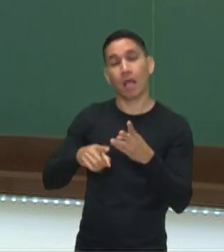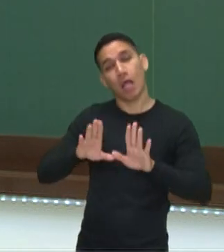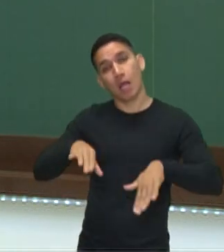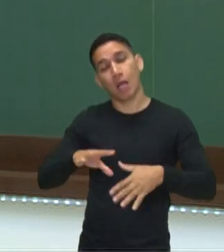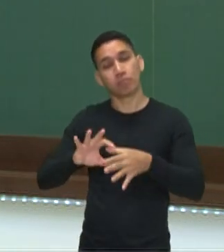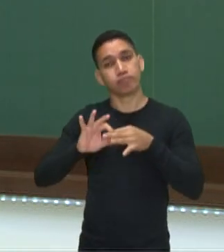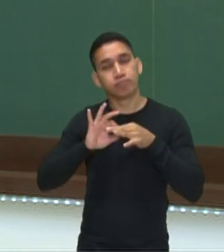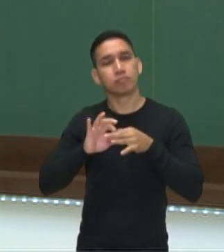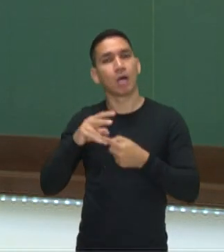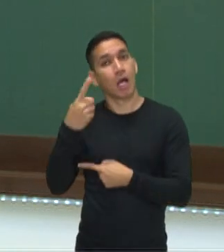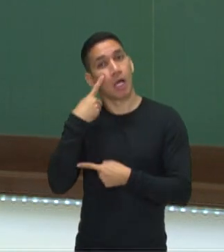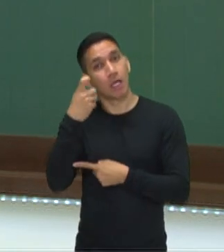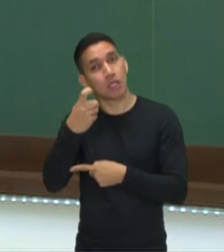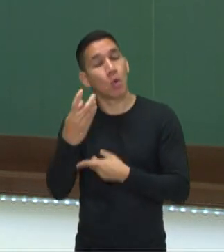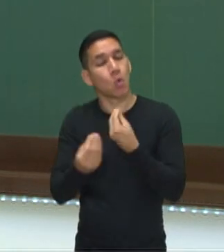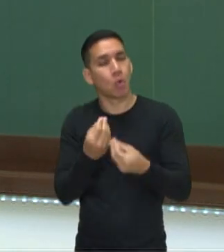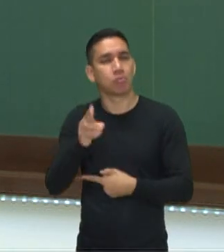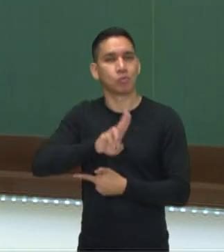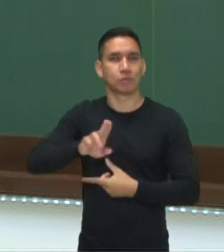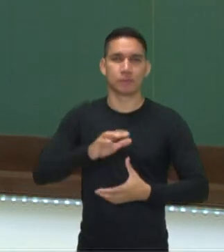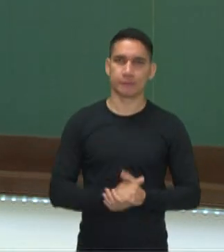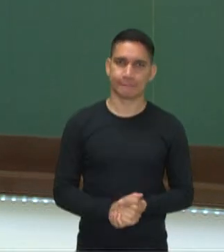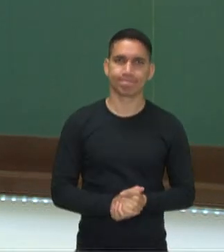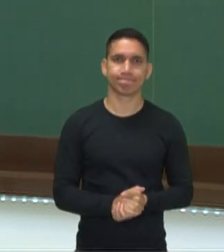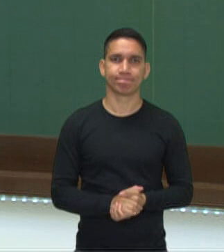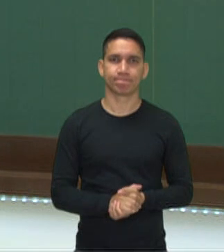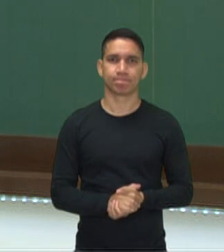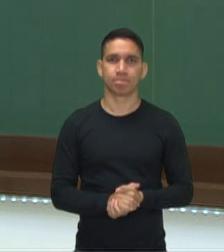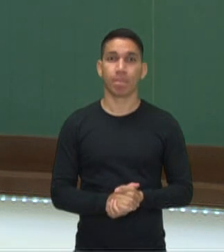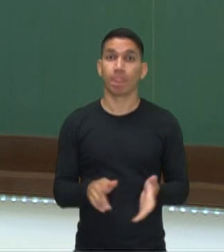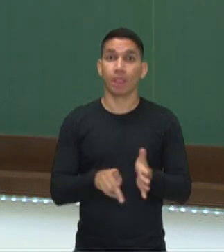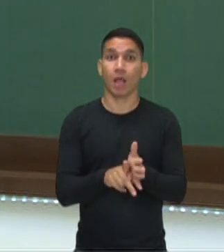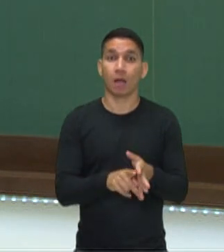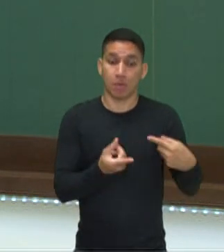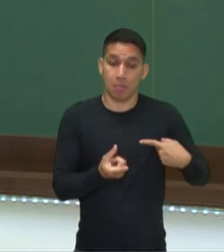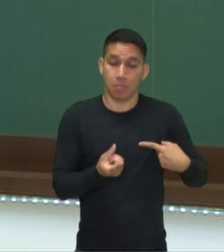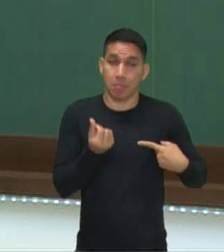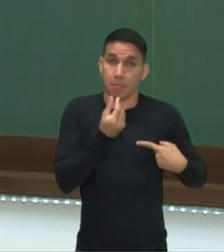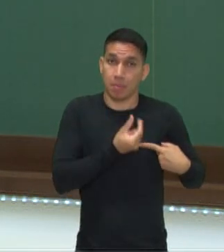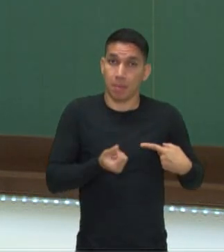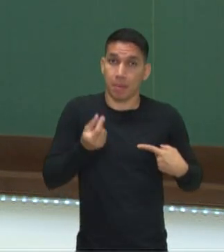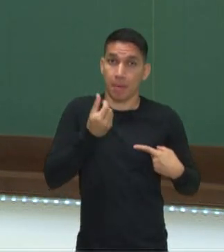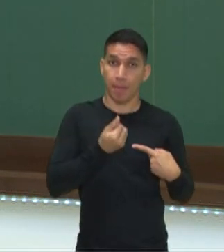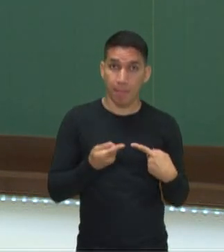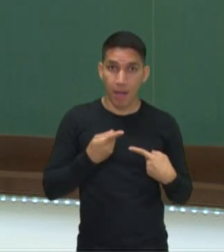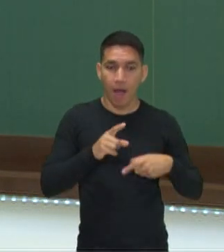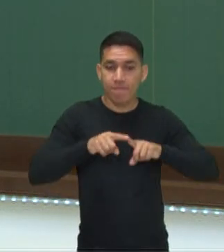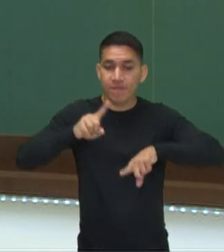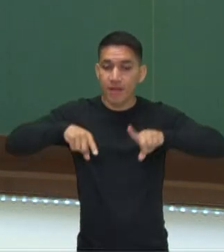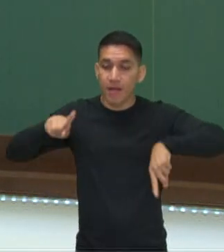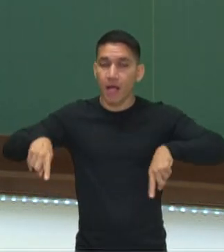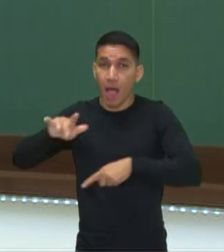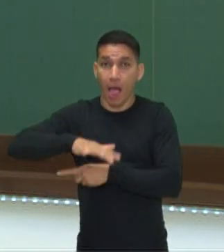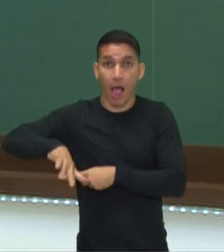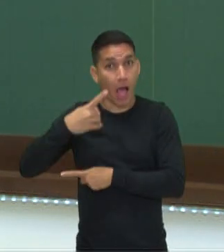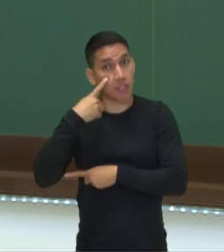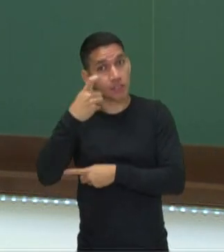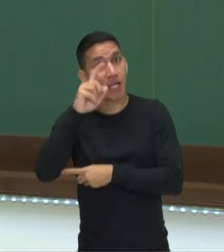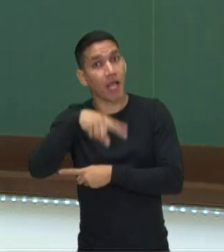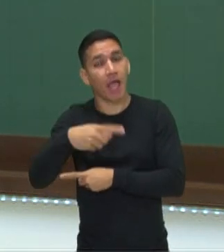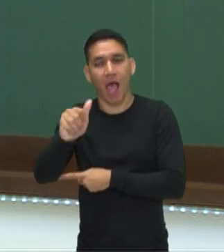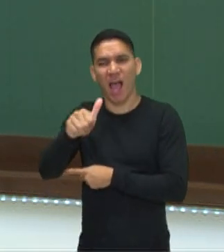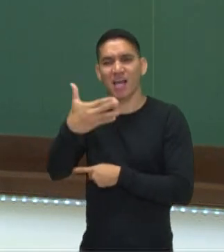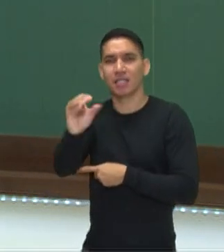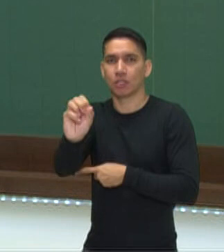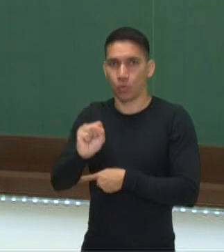bastante interessantes para serem utilizados. Dentro das rendas variáveis, um dos mercados muito interessantes é a ação.